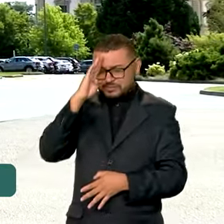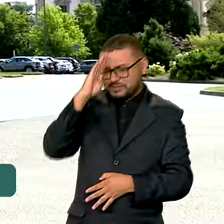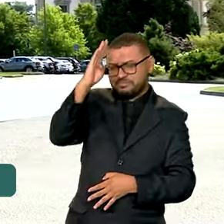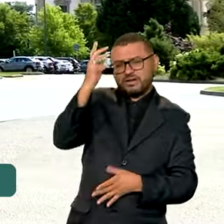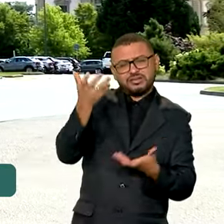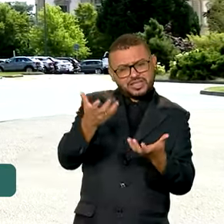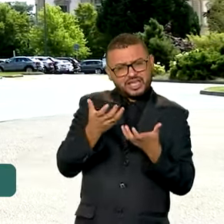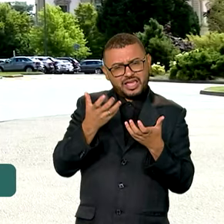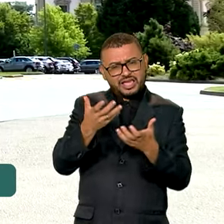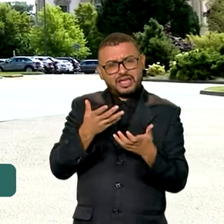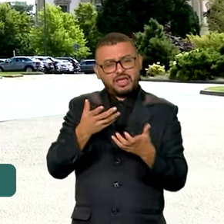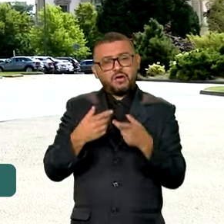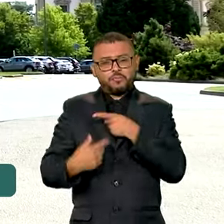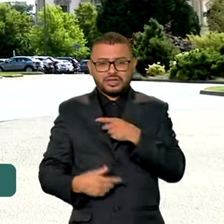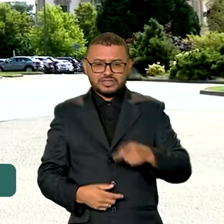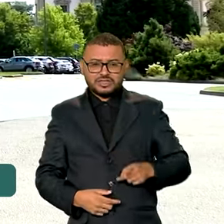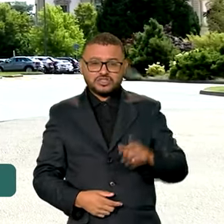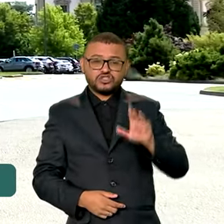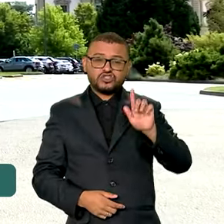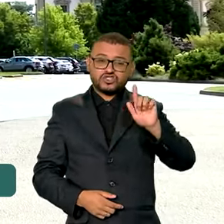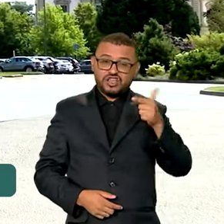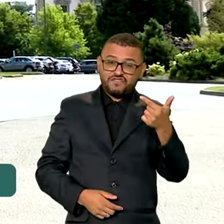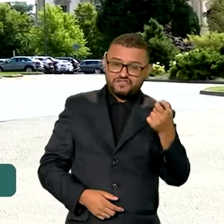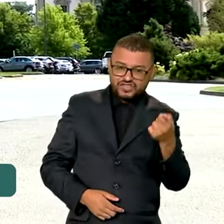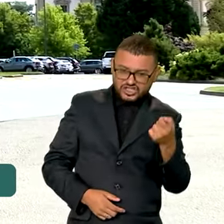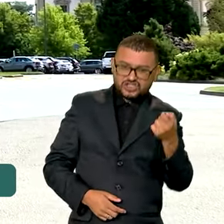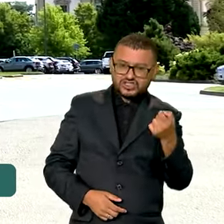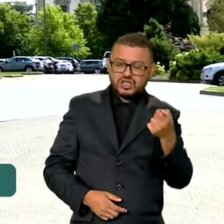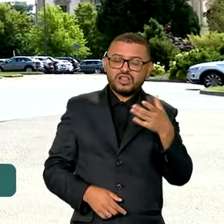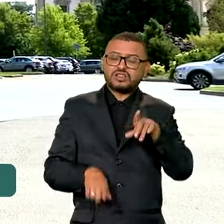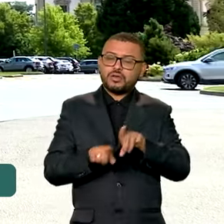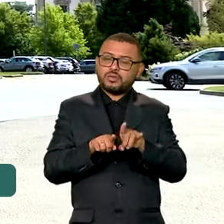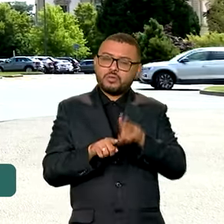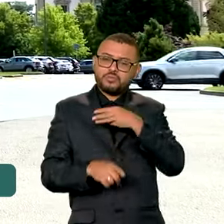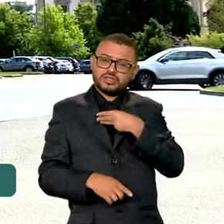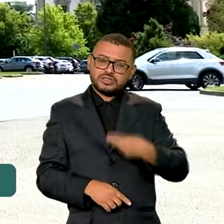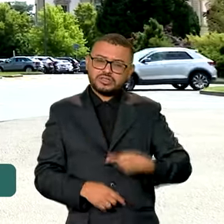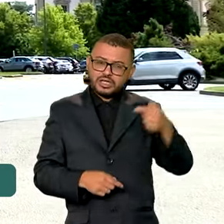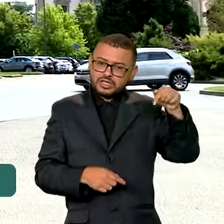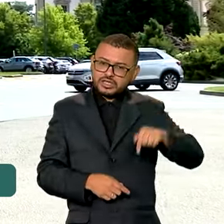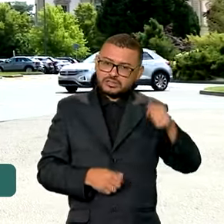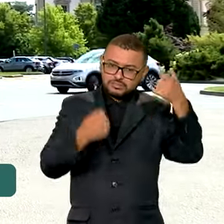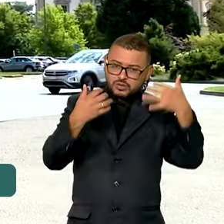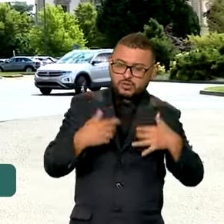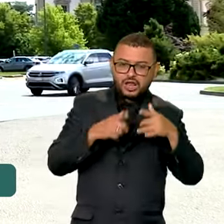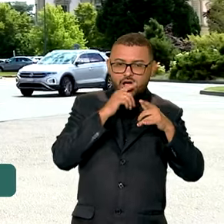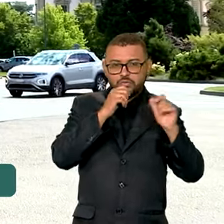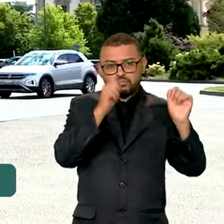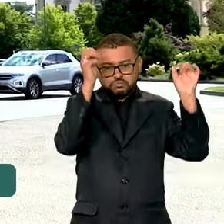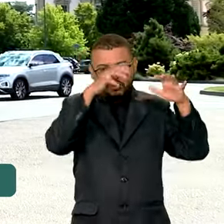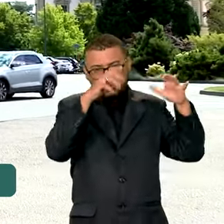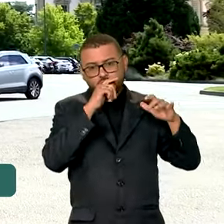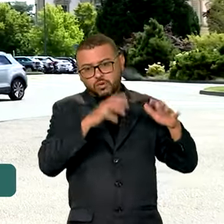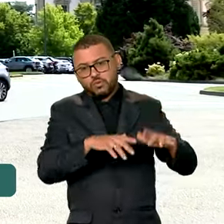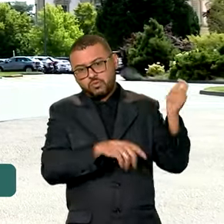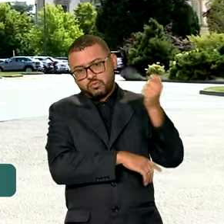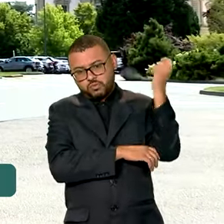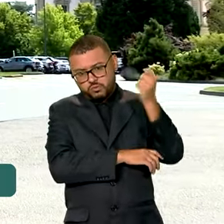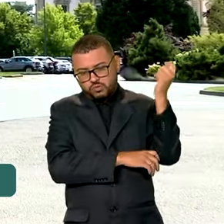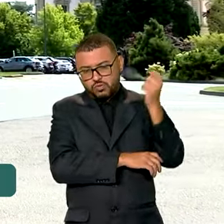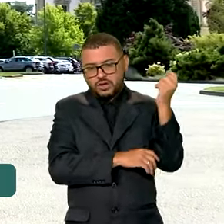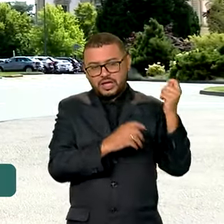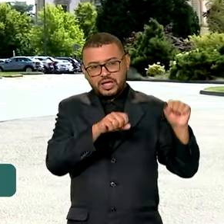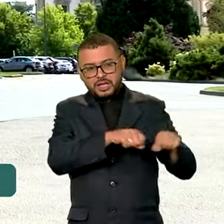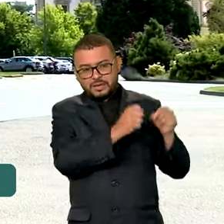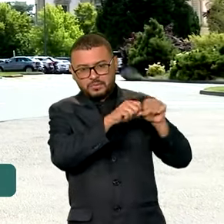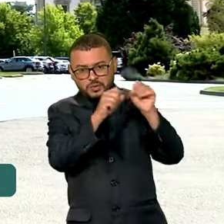inclusive para a presidência do G20. O ministro também falou aqui sobre as enchentes no sul do país, que destruíram cidades